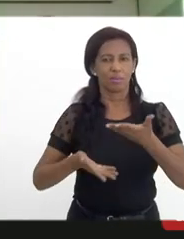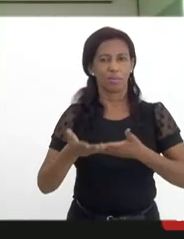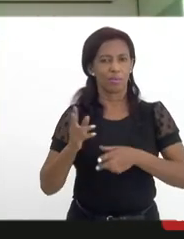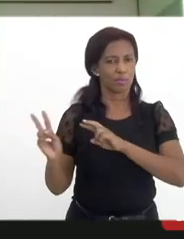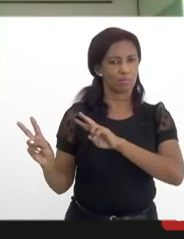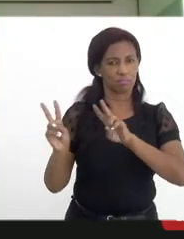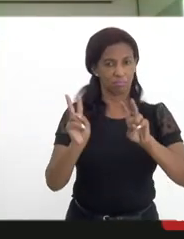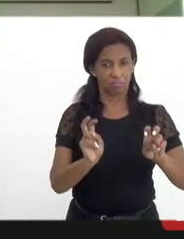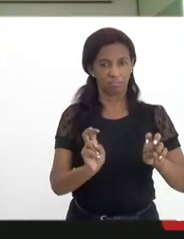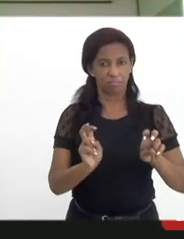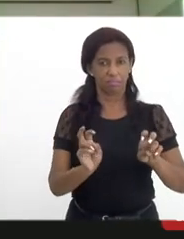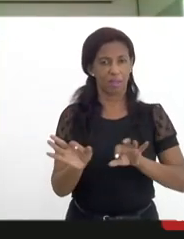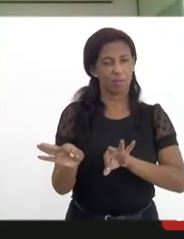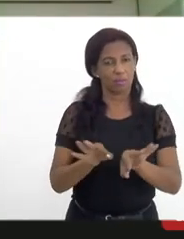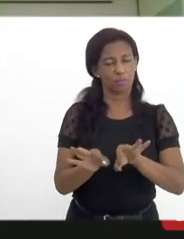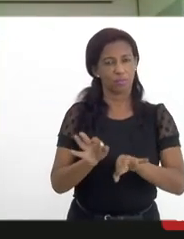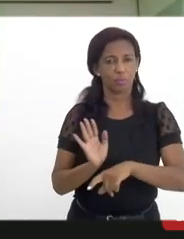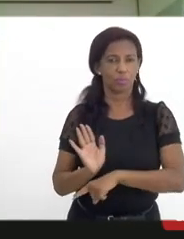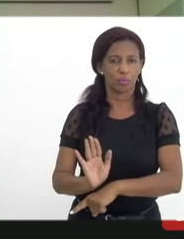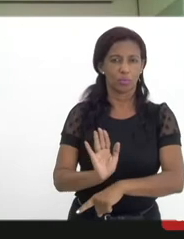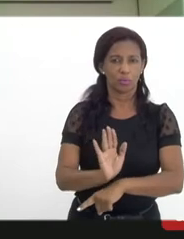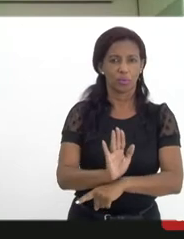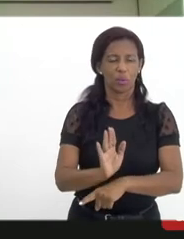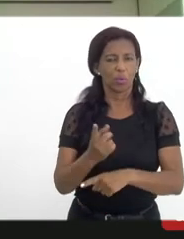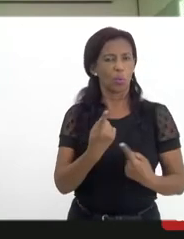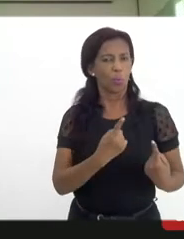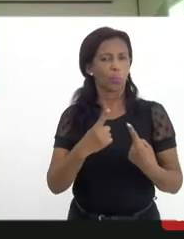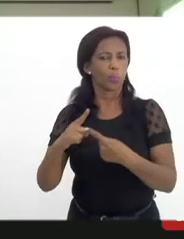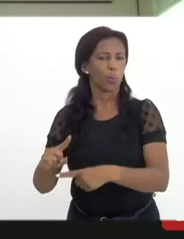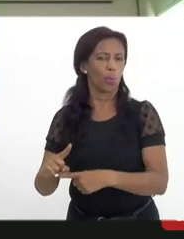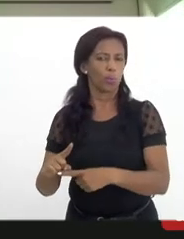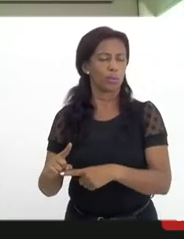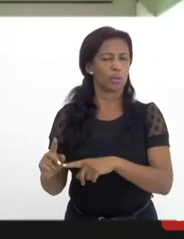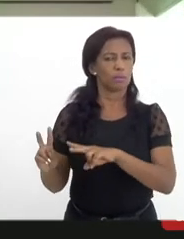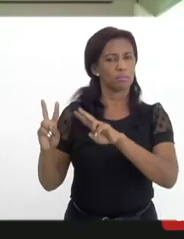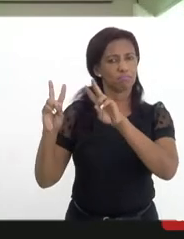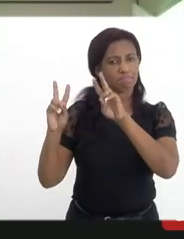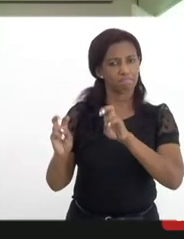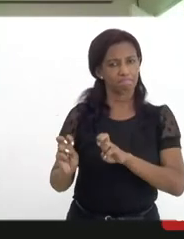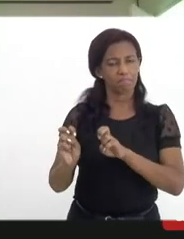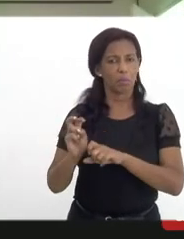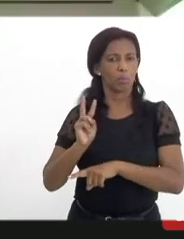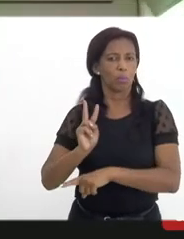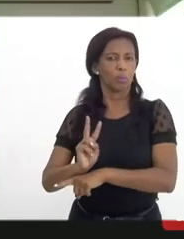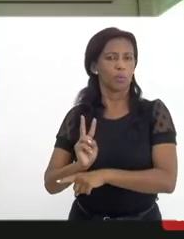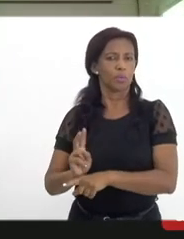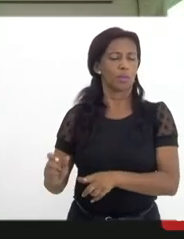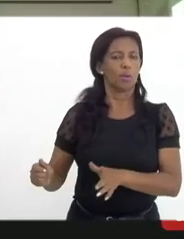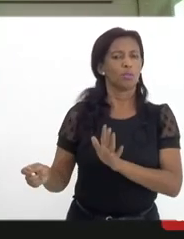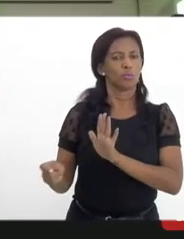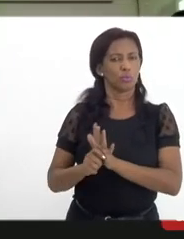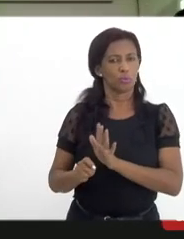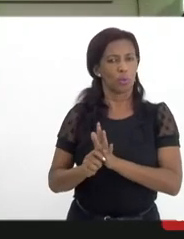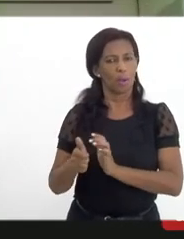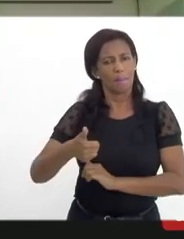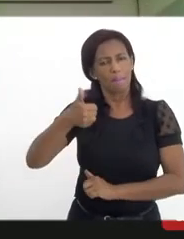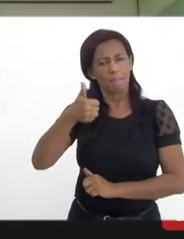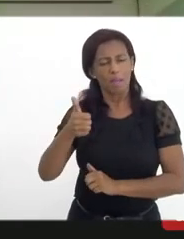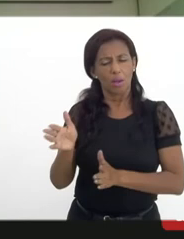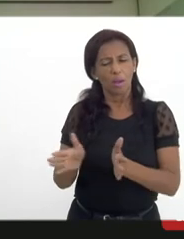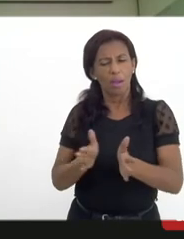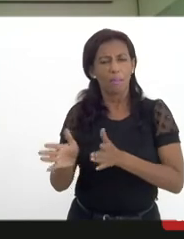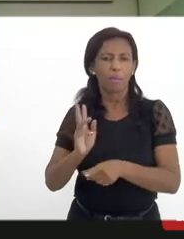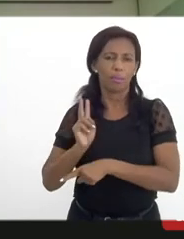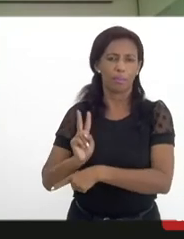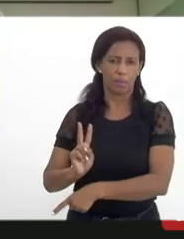do combate a essa questão de prevenção às drogas. A prevenção é melhor caminho e eu